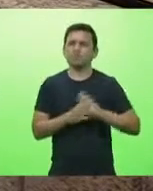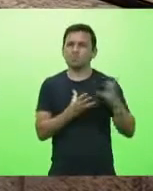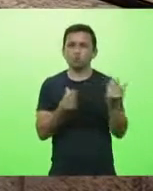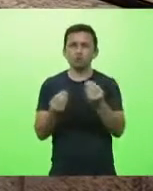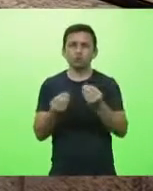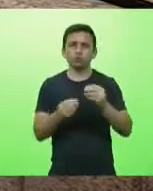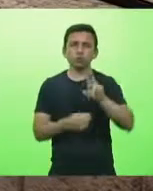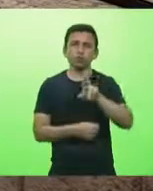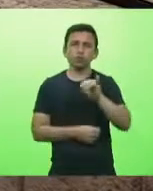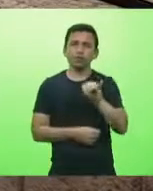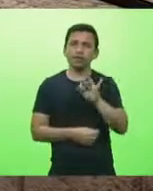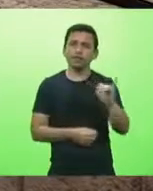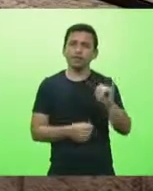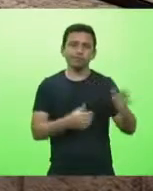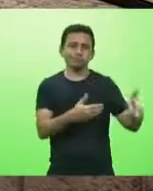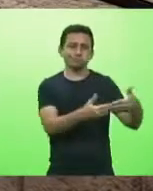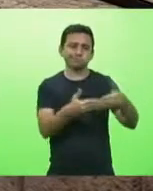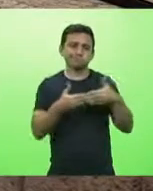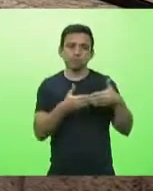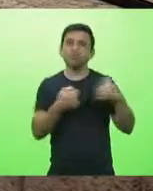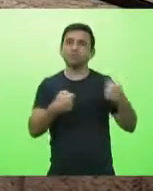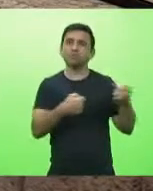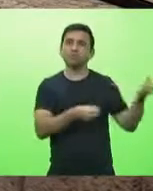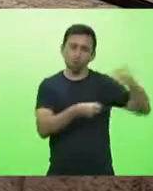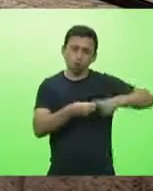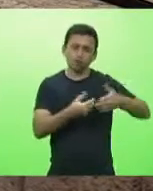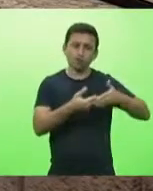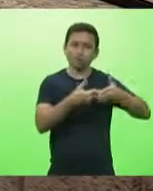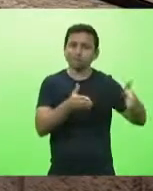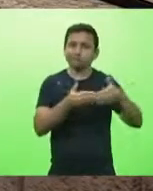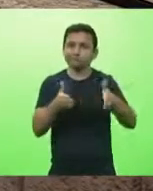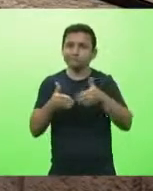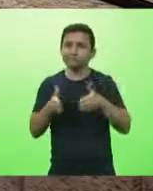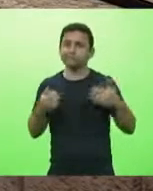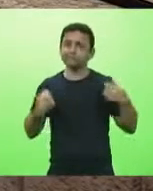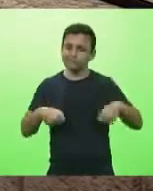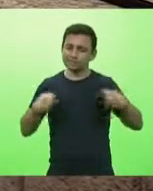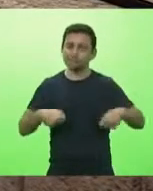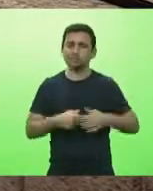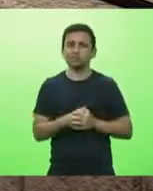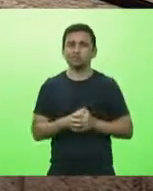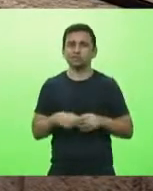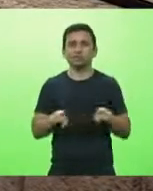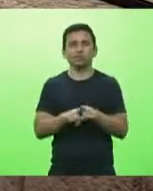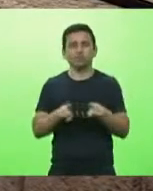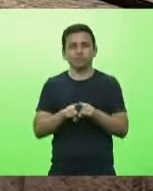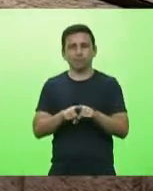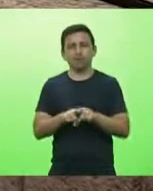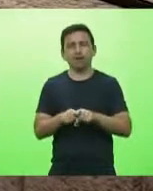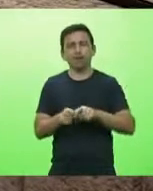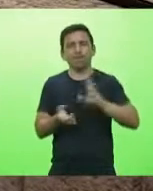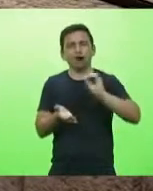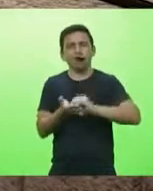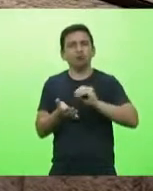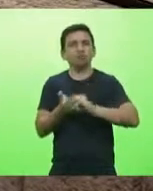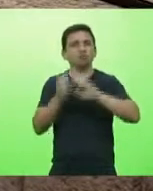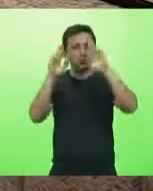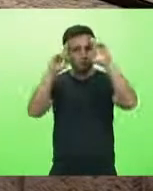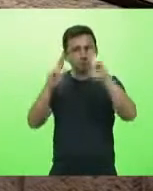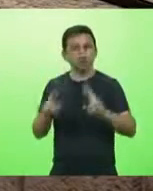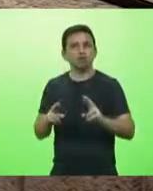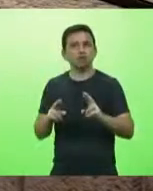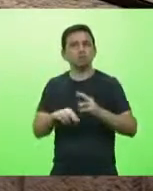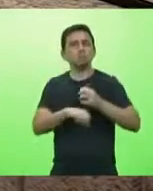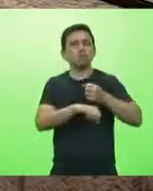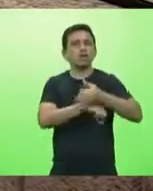de UTI que precisam ser habilitados urgentemente mas o principal deputado Kennedy houve o desrespeito principalmente no período de